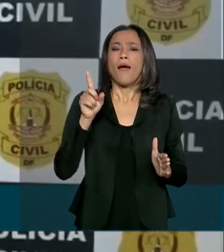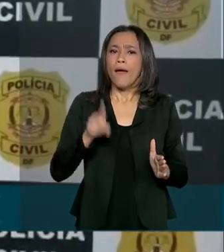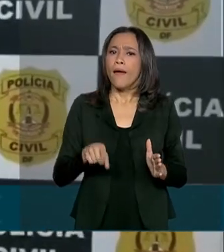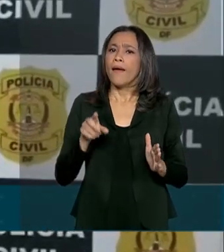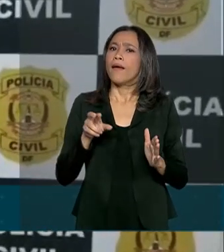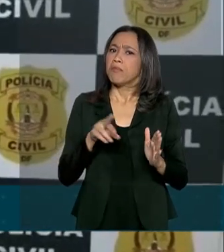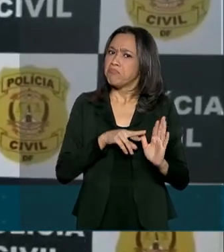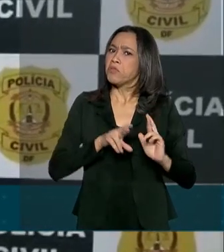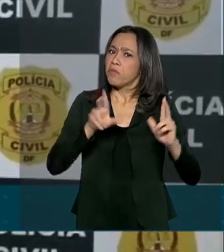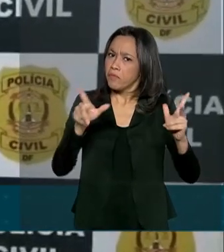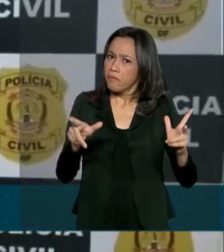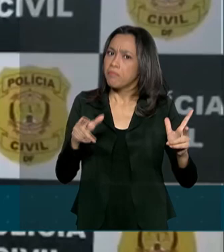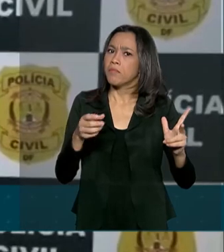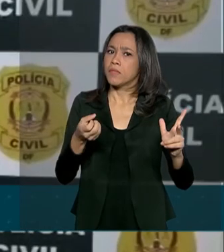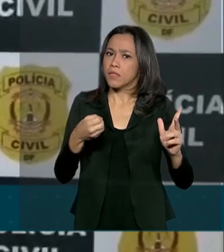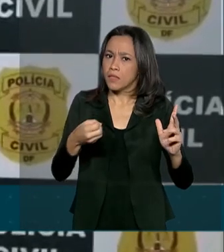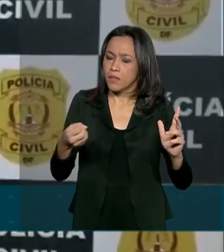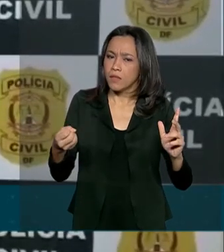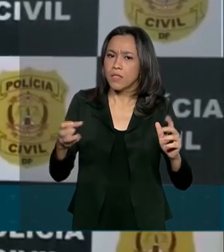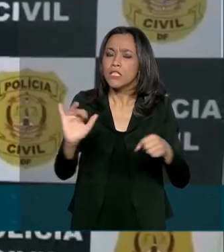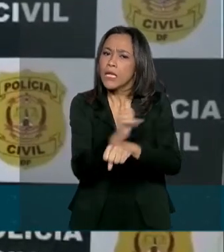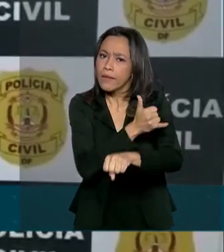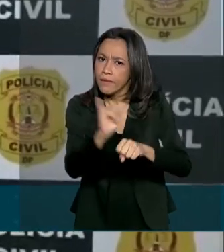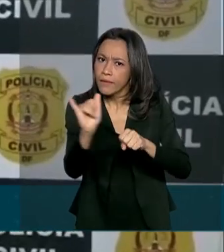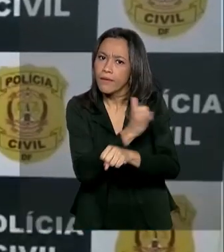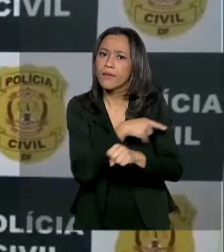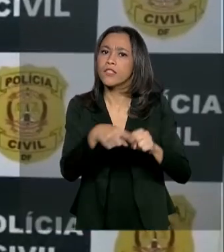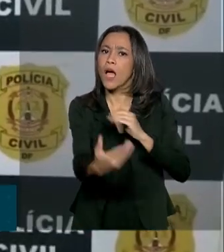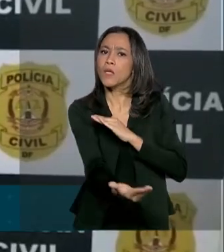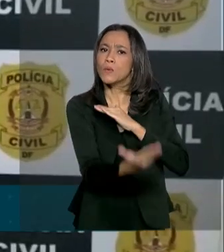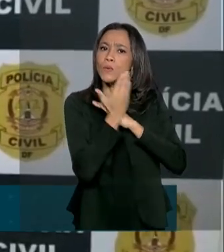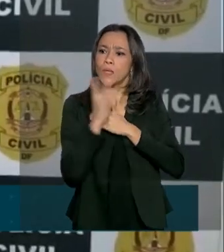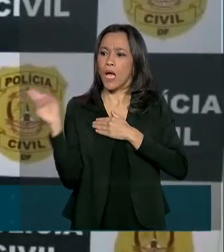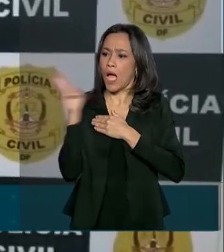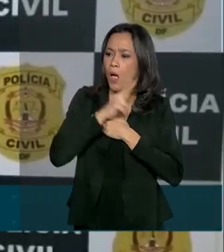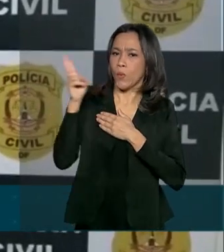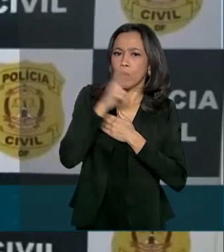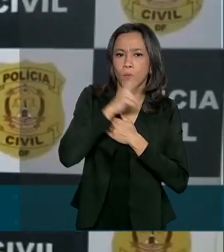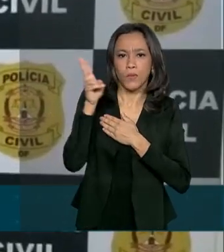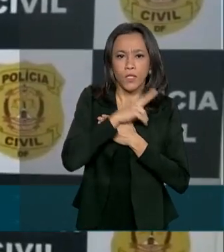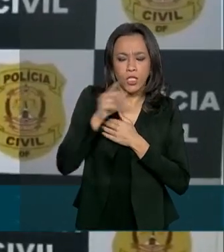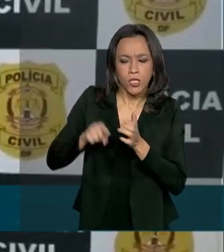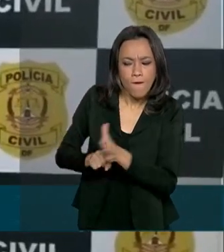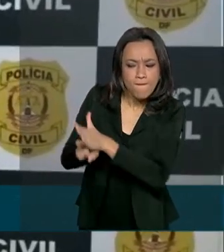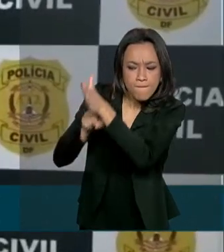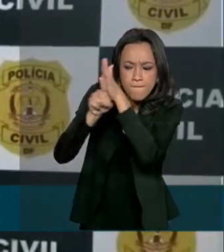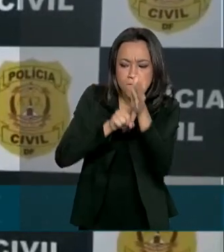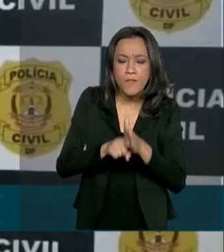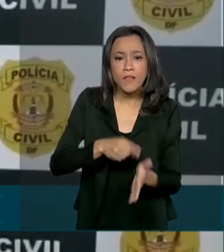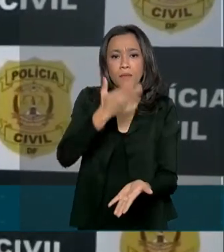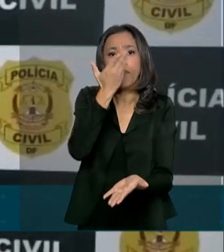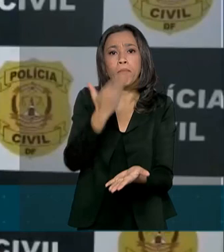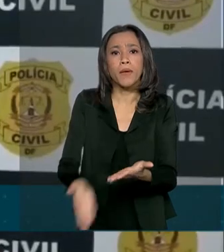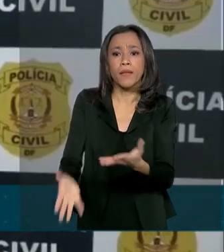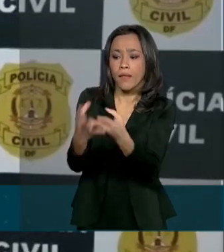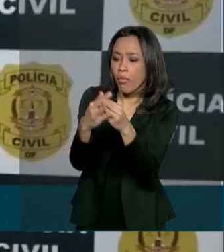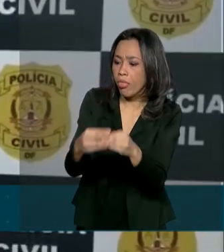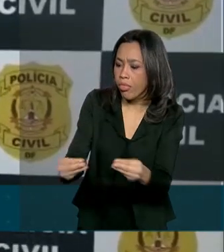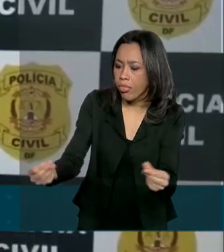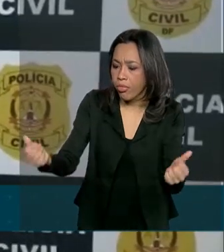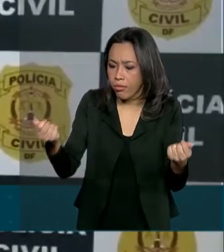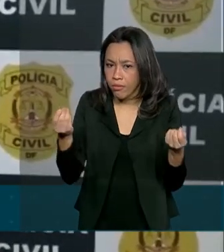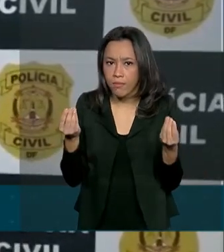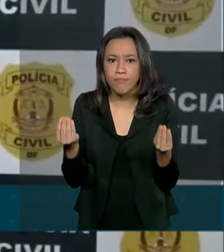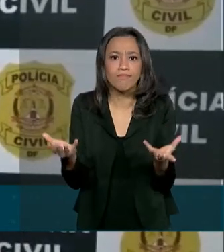apuração, porque ela traz mais rapidez, mais efetividade e evita a perda de vestígios importantes.